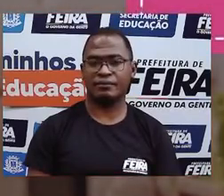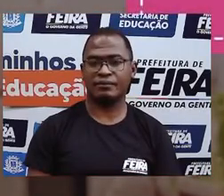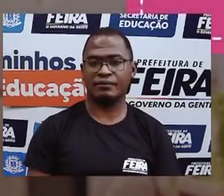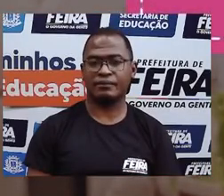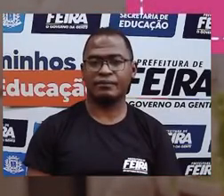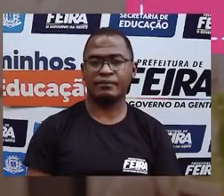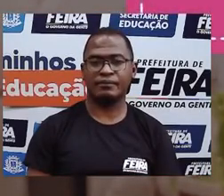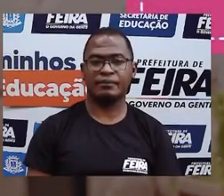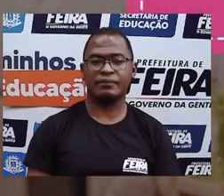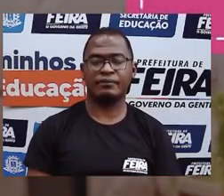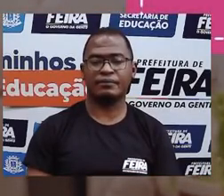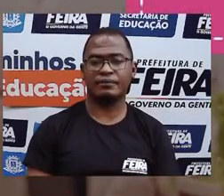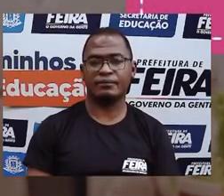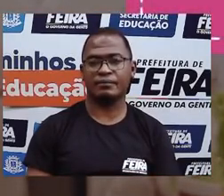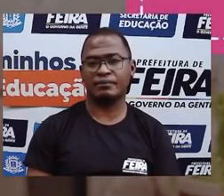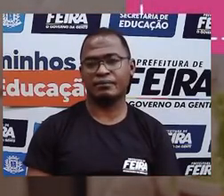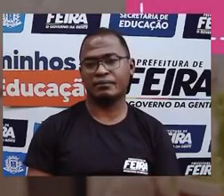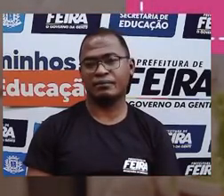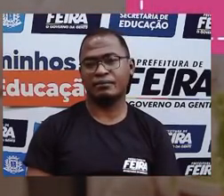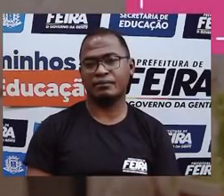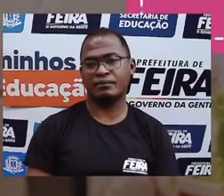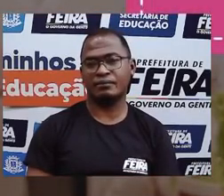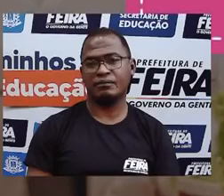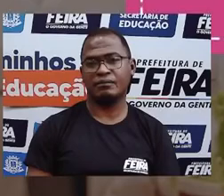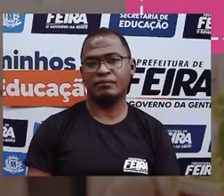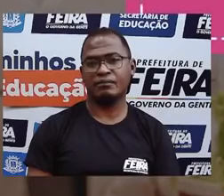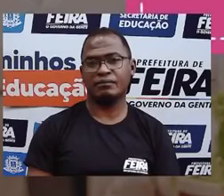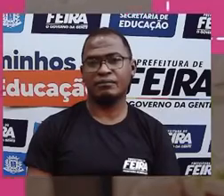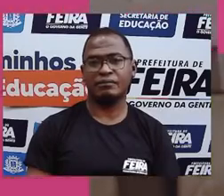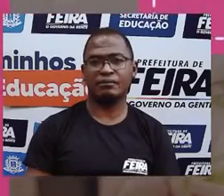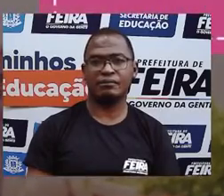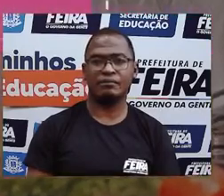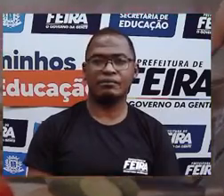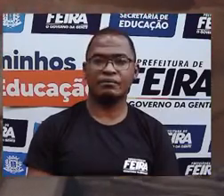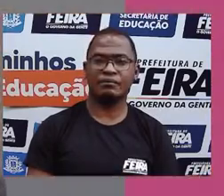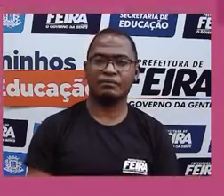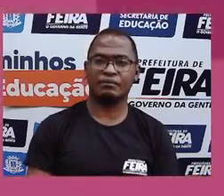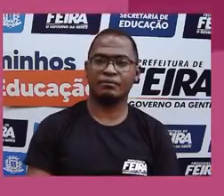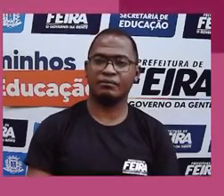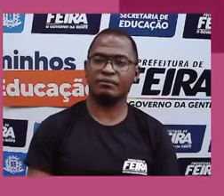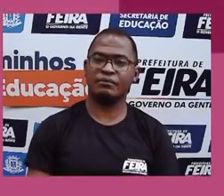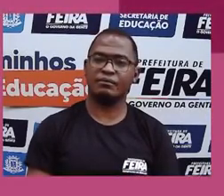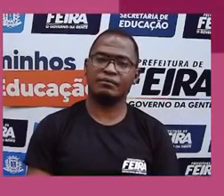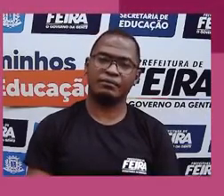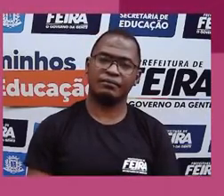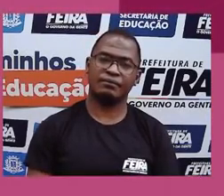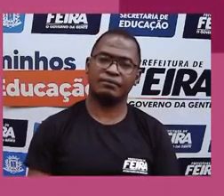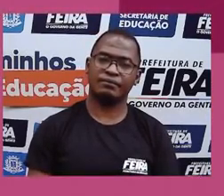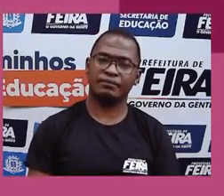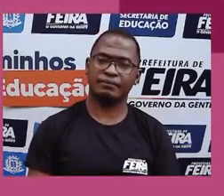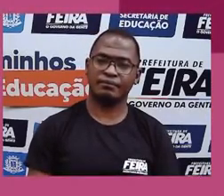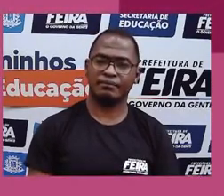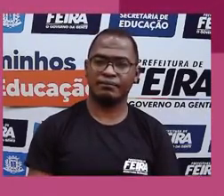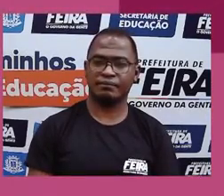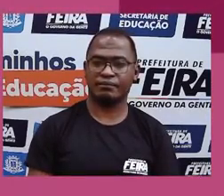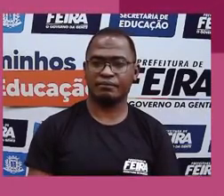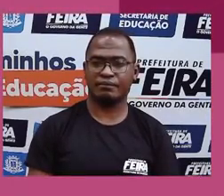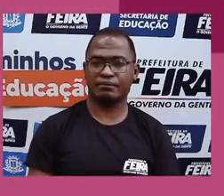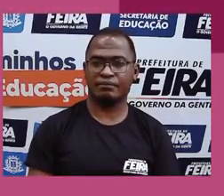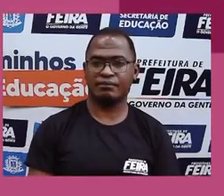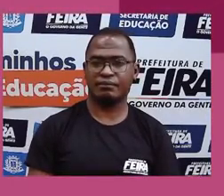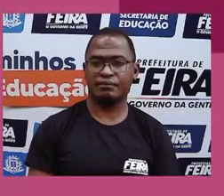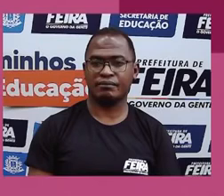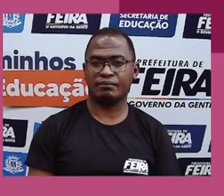desenvolver, exercitar e partilhar habilidades culinárias. Fazer o seu próprio alimento é uma